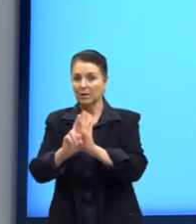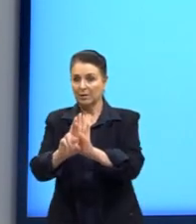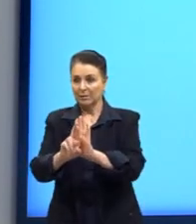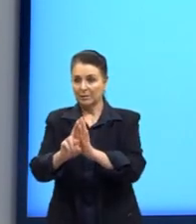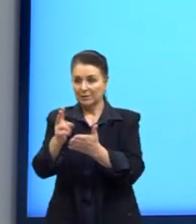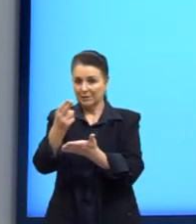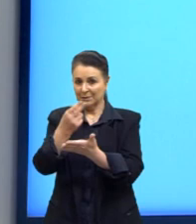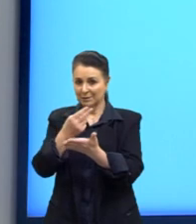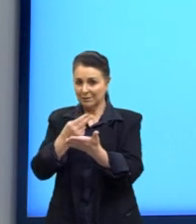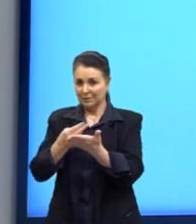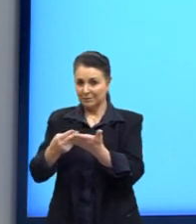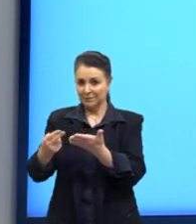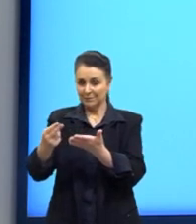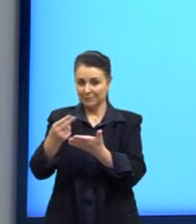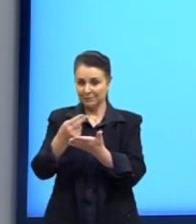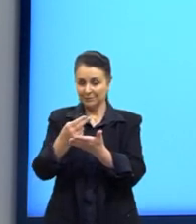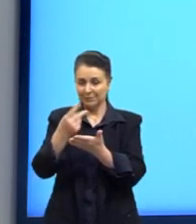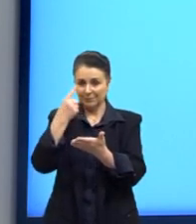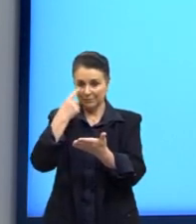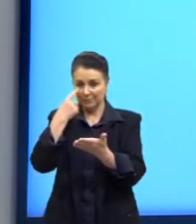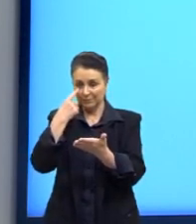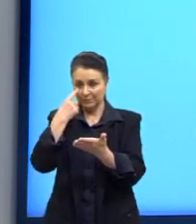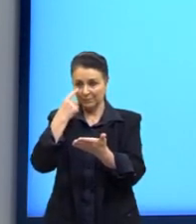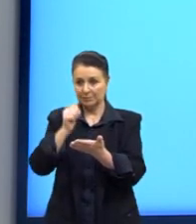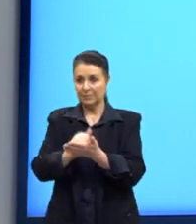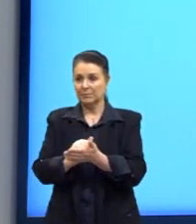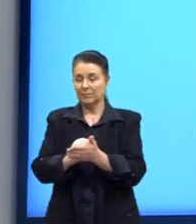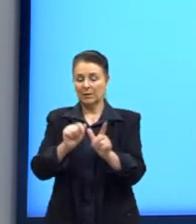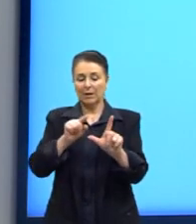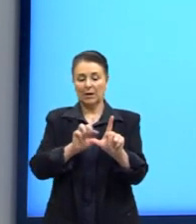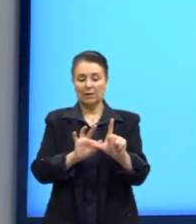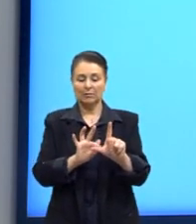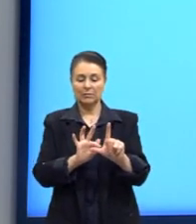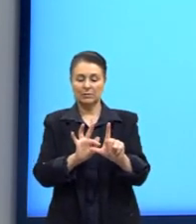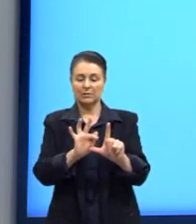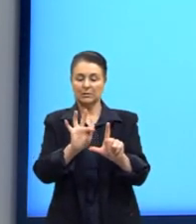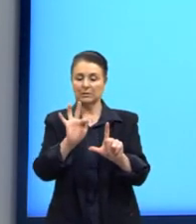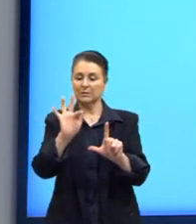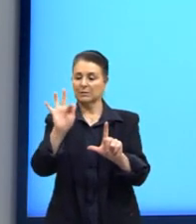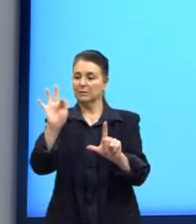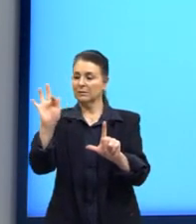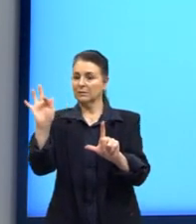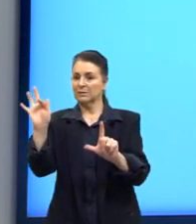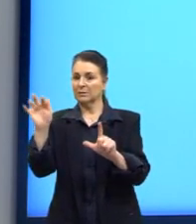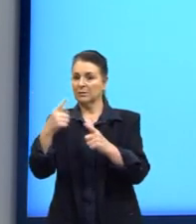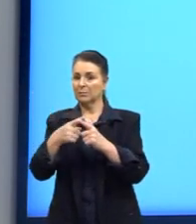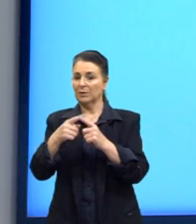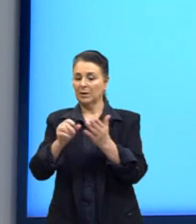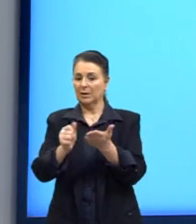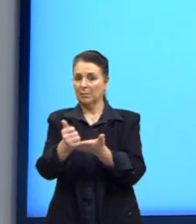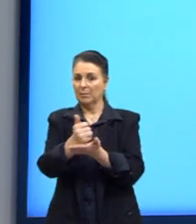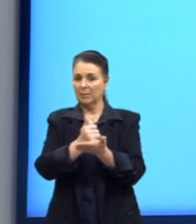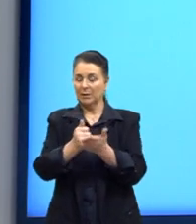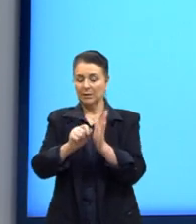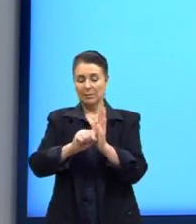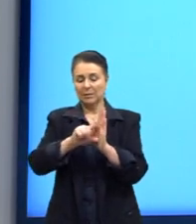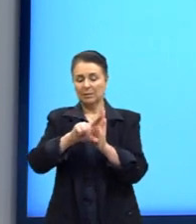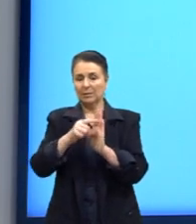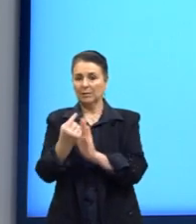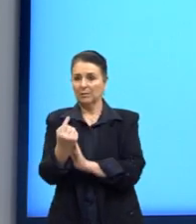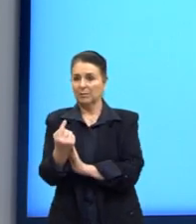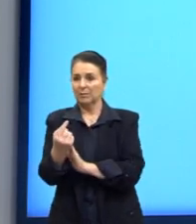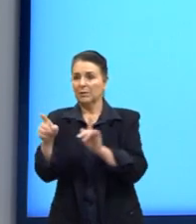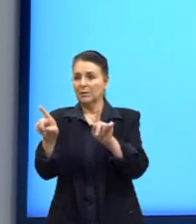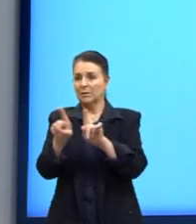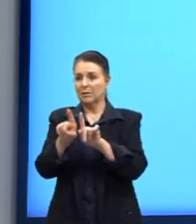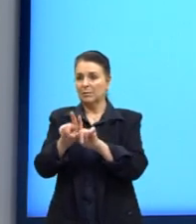para esse exemplo. Então, nós podemos observar nossa função é crescente porque a base é maior do que 1. E também,